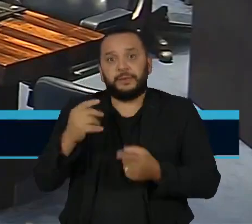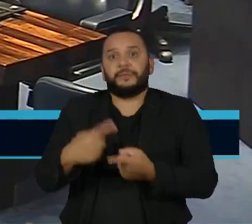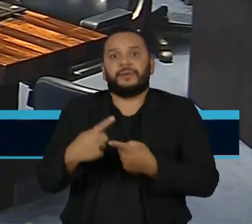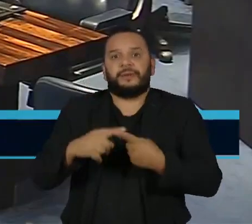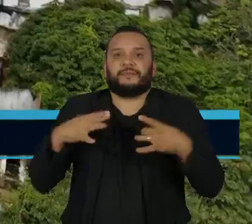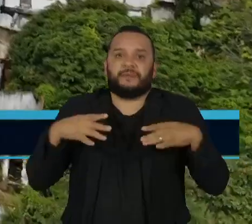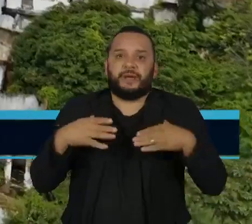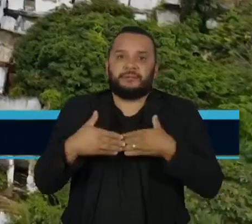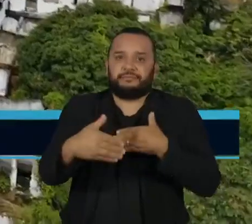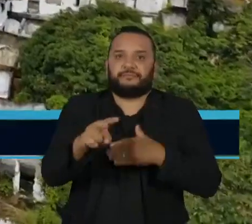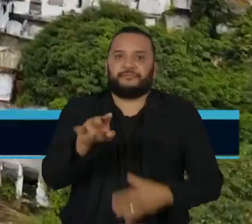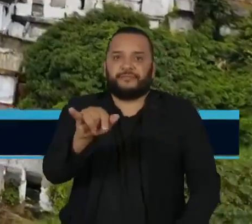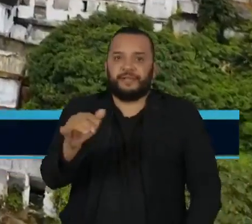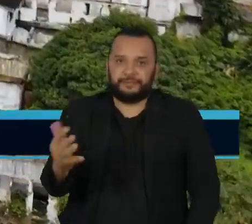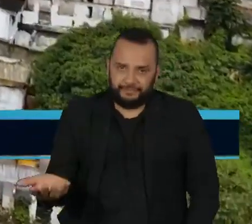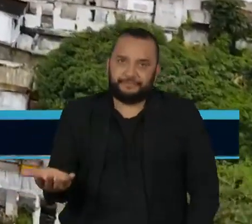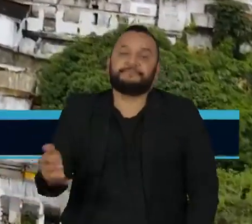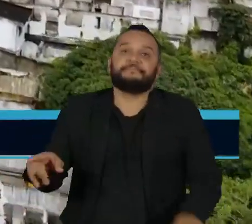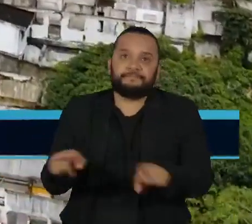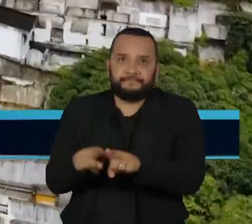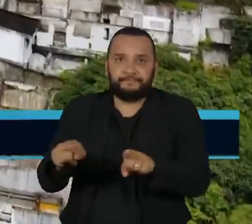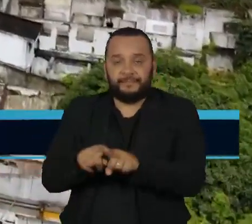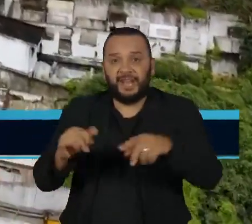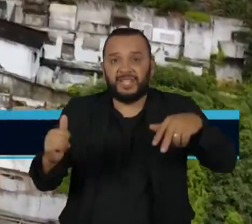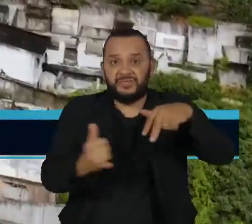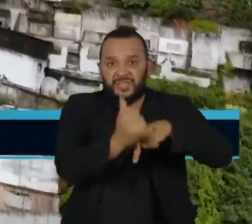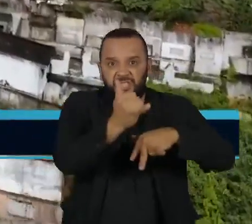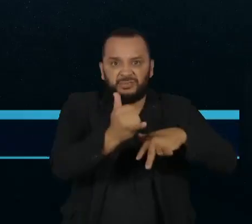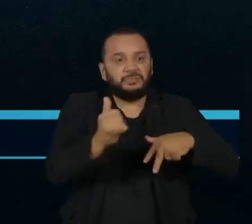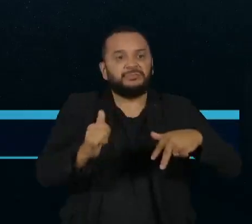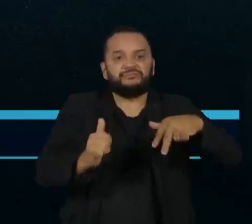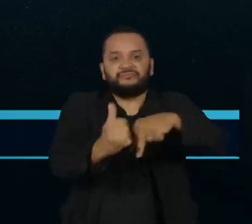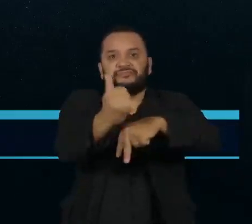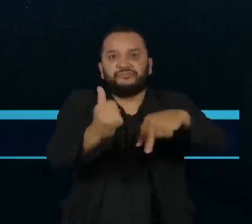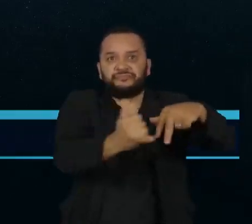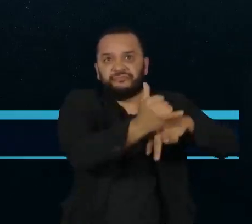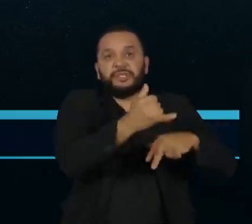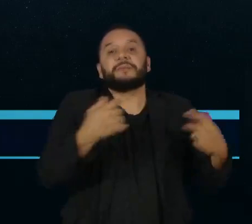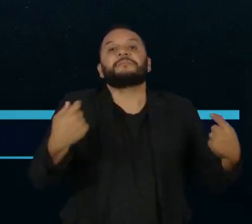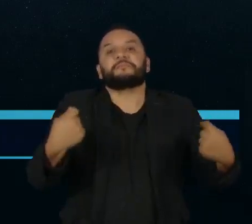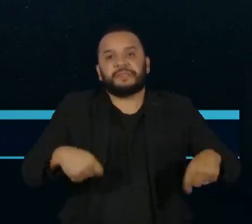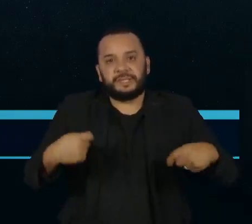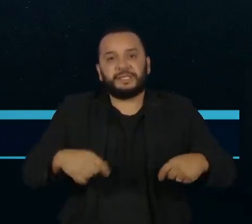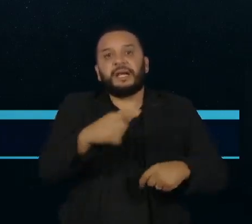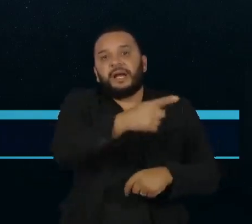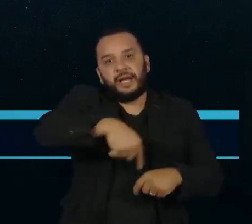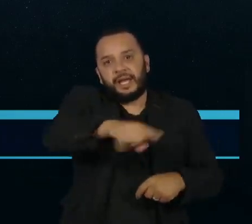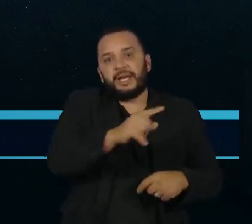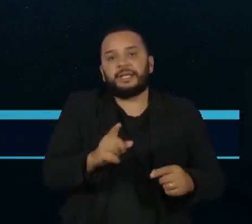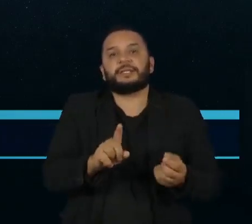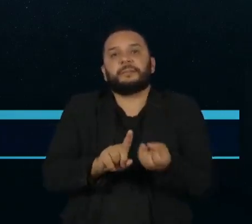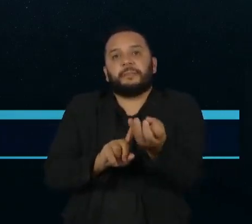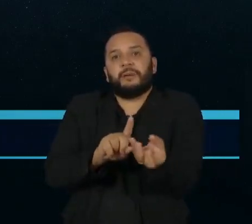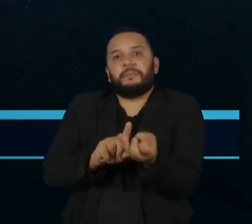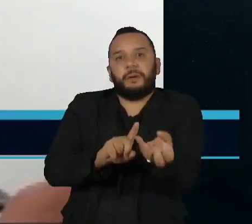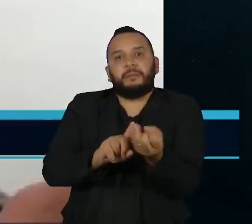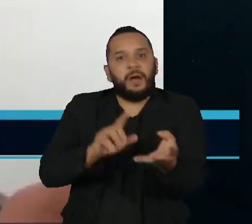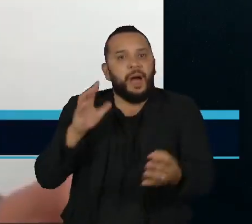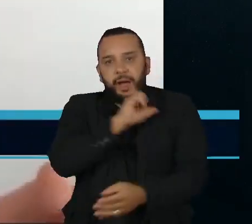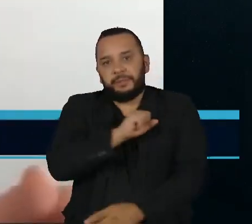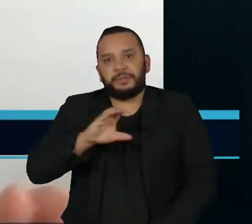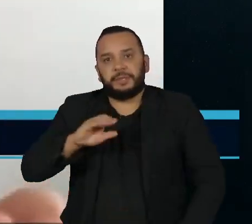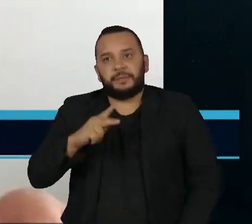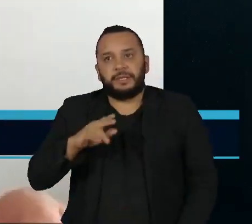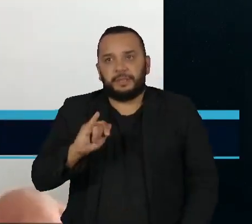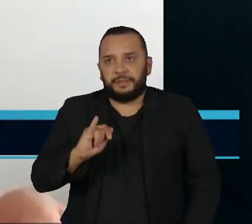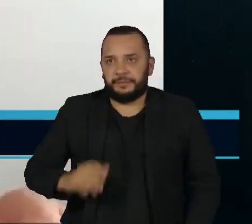parlamentar. Ele sugeriu ainda que as vítimas do desastre ambiental sejam as primeiras testemunhas a serem ouvidas pela CPI. A